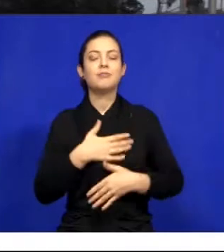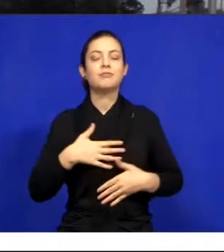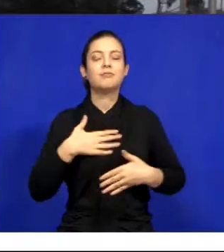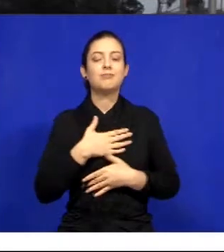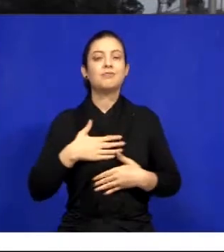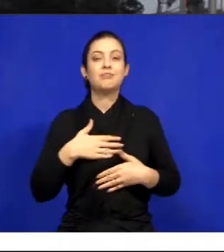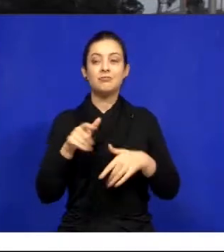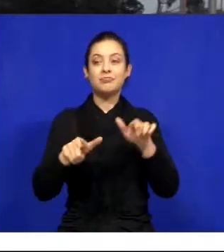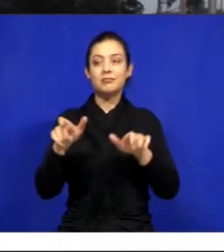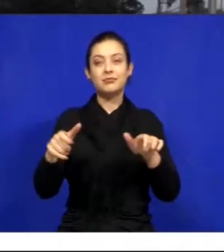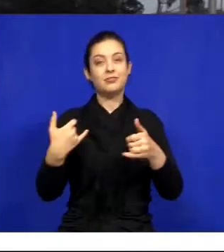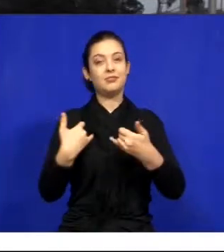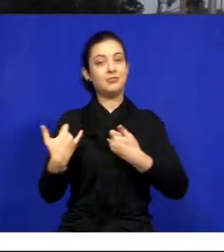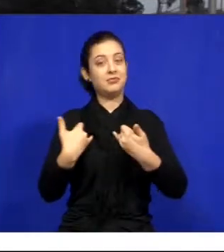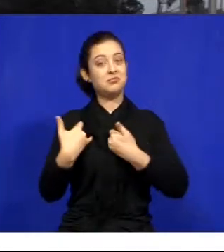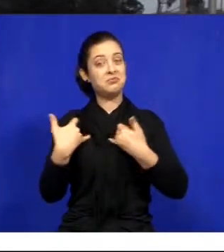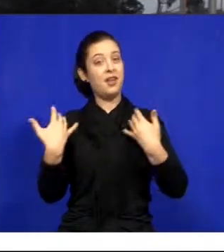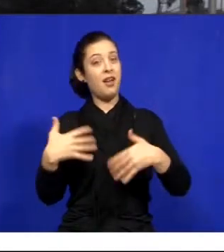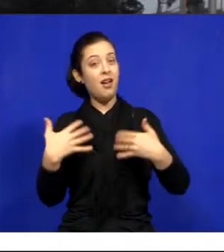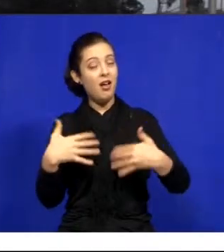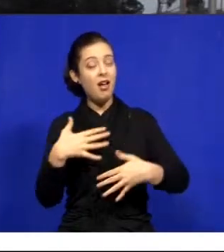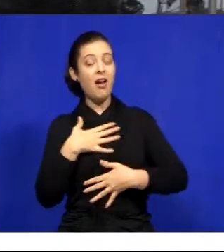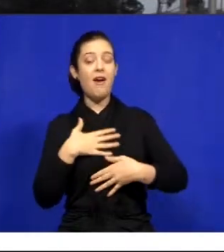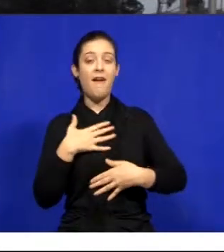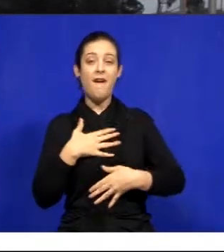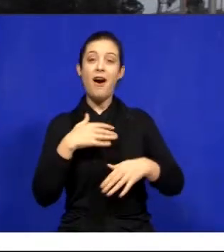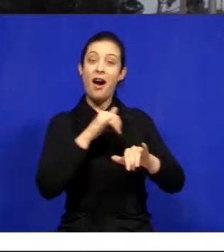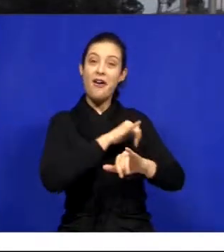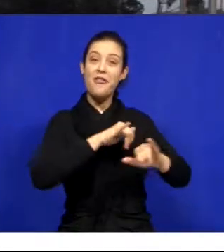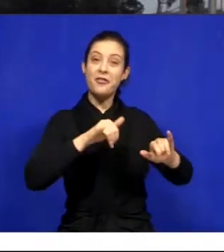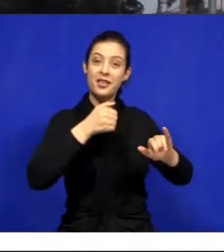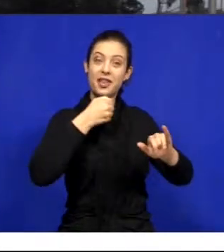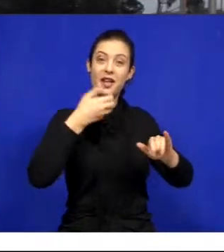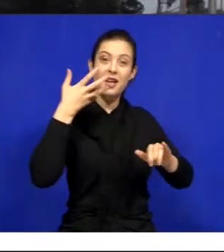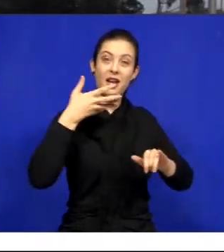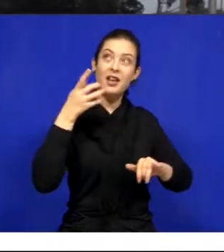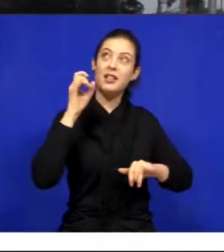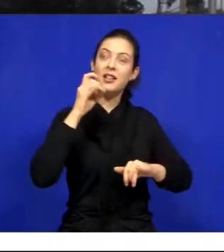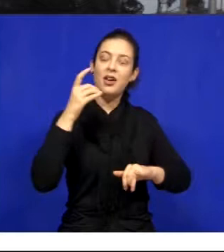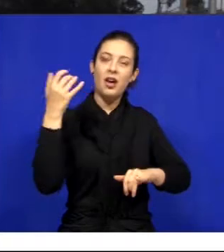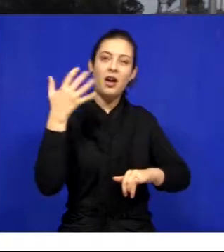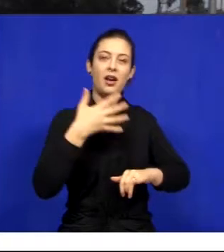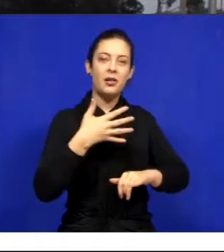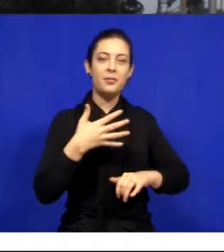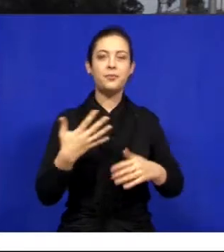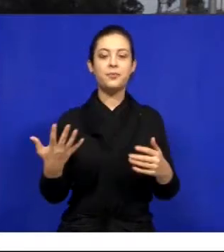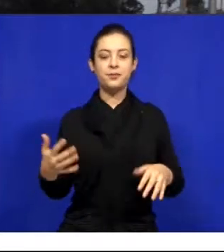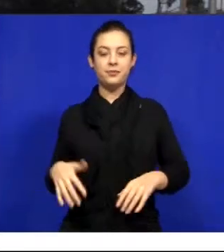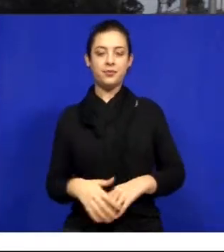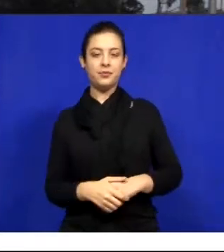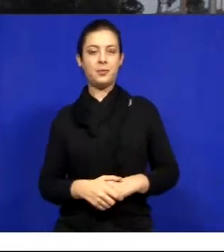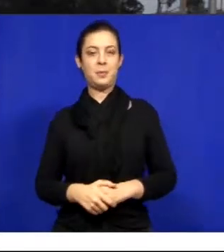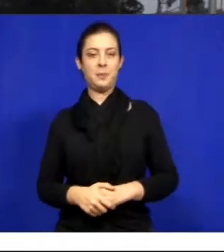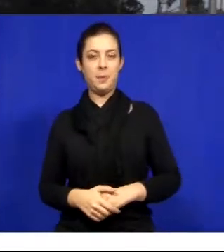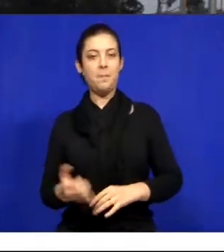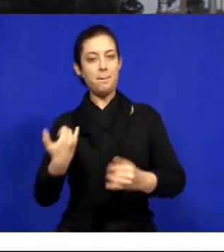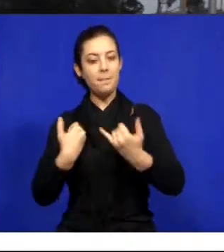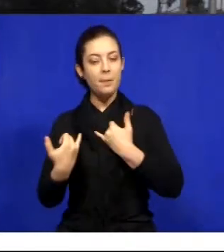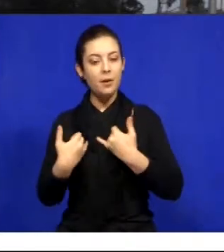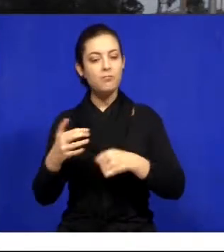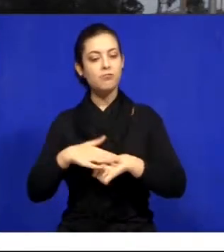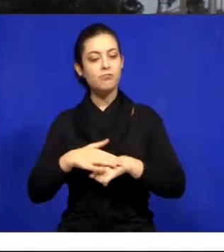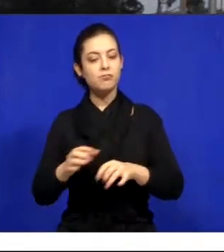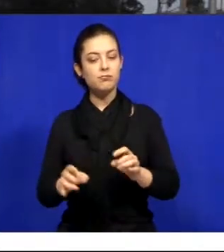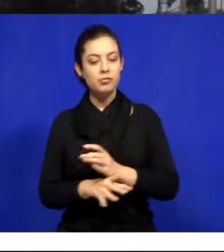que dizem, vereador, diga na tribuna, com a graça de Deus, foi feito. Eu estou falando igual de me falaram. E está sendo